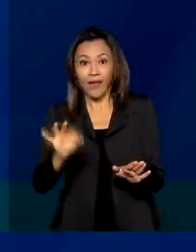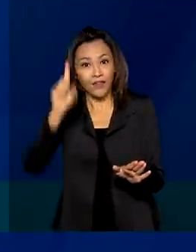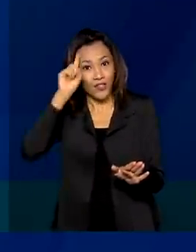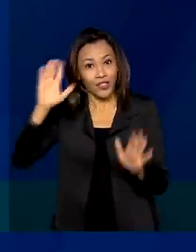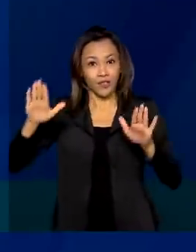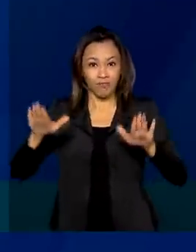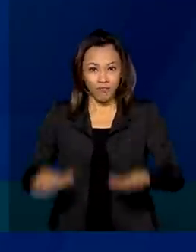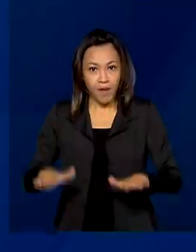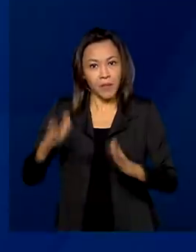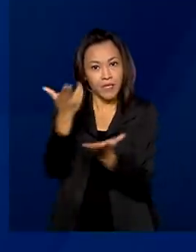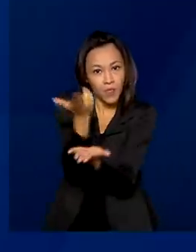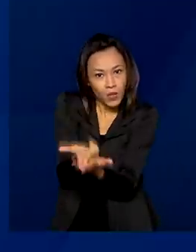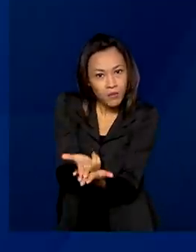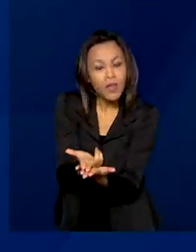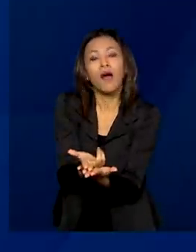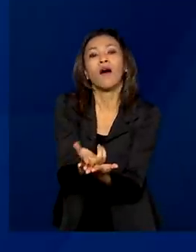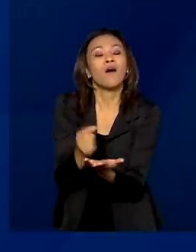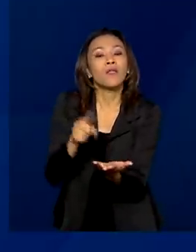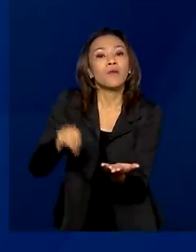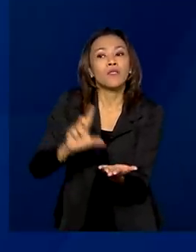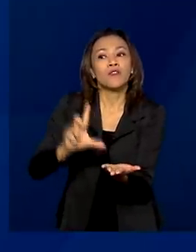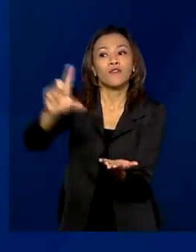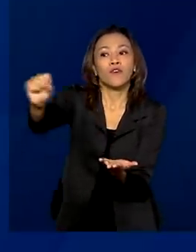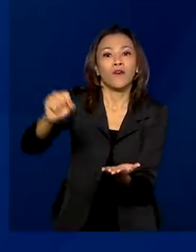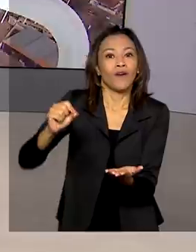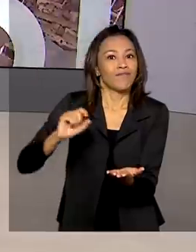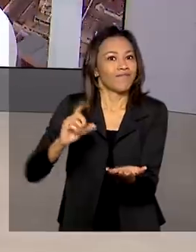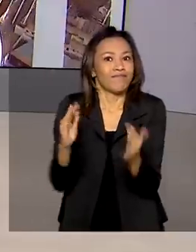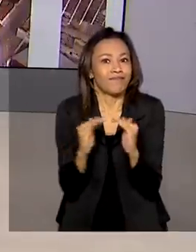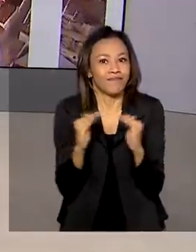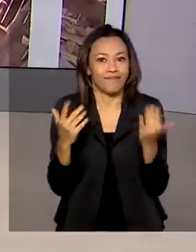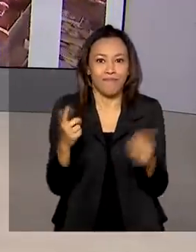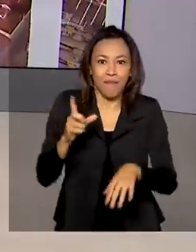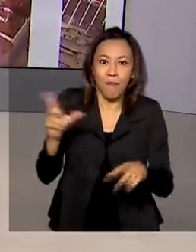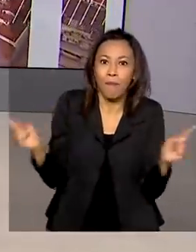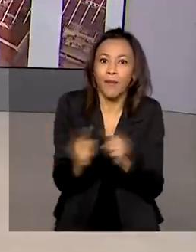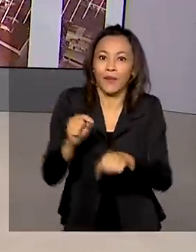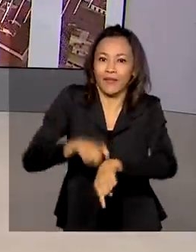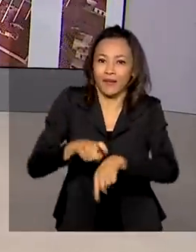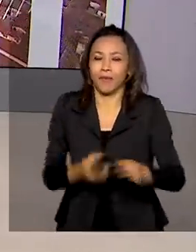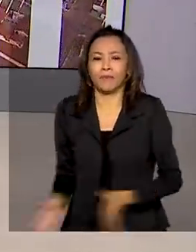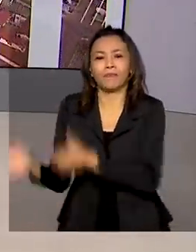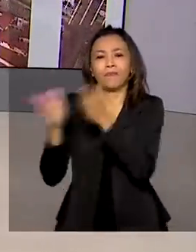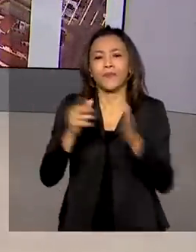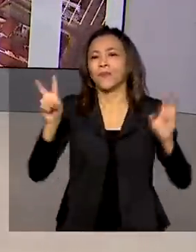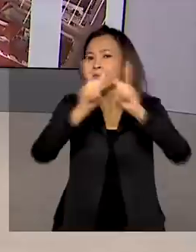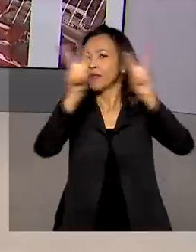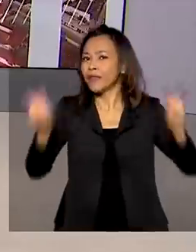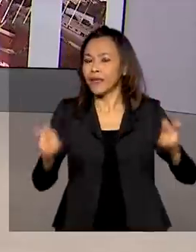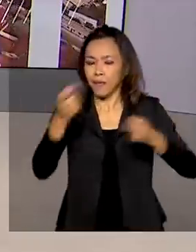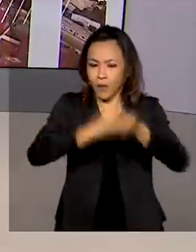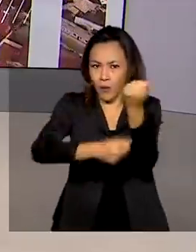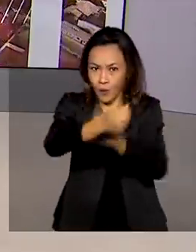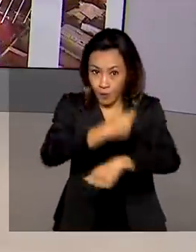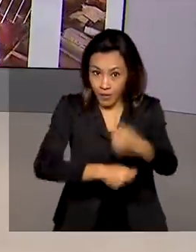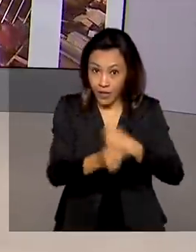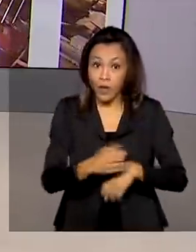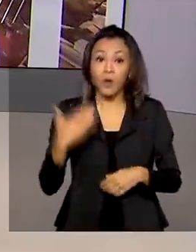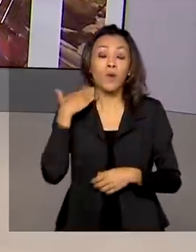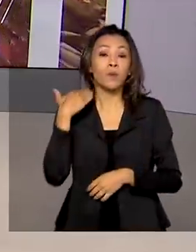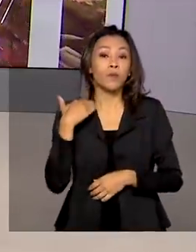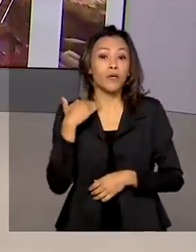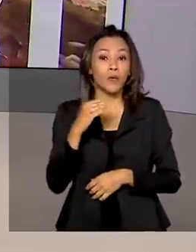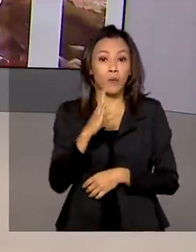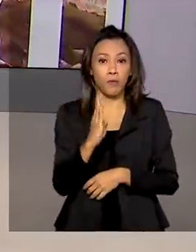Eles deixaram o hospital em menor tempo. Vamos sair do tema saúde para a economia. Em 2020, o BNDES